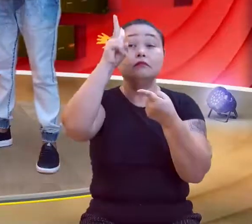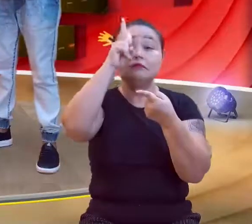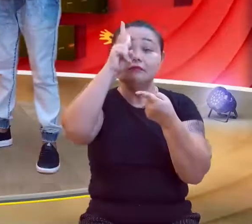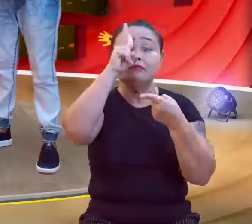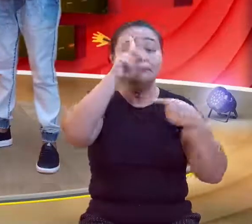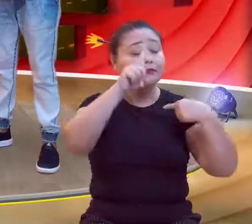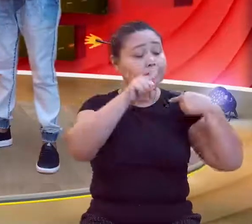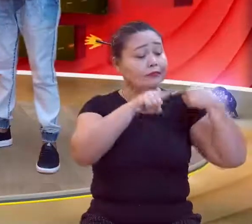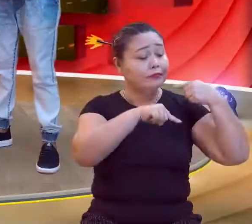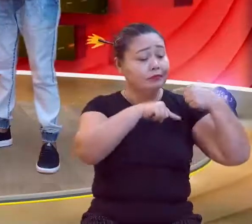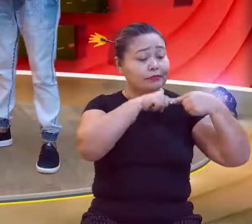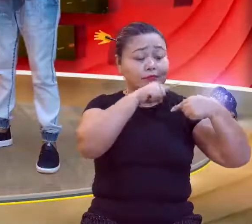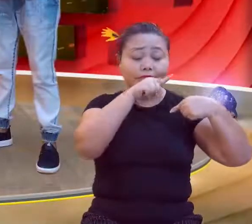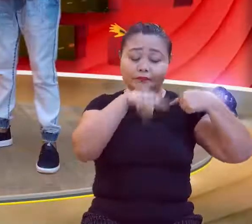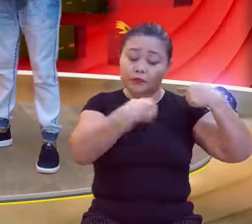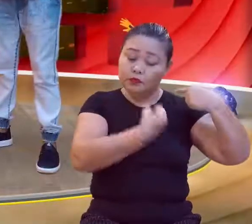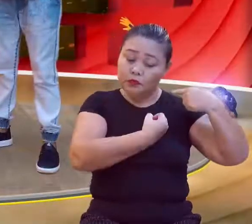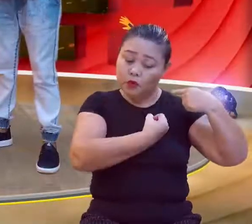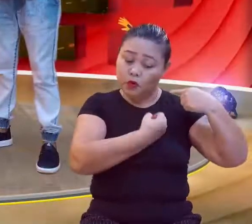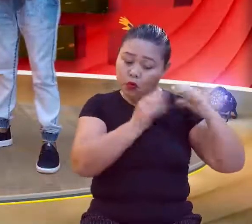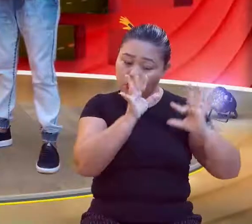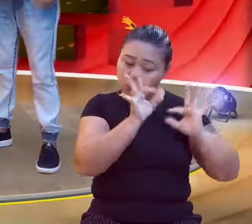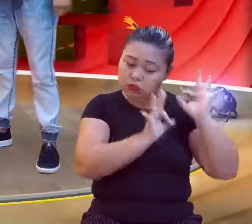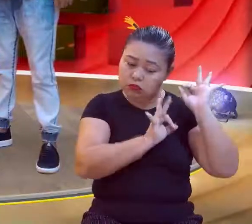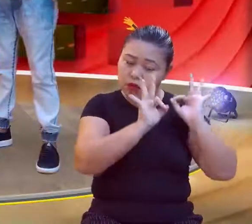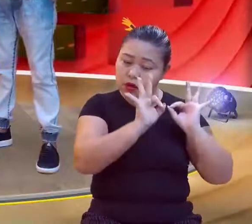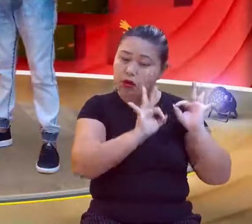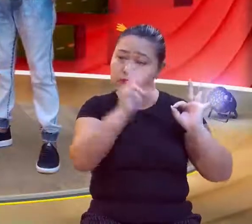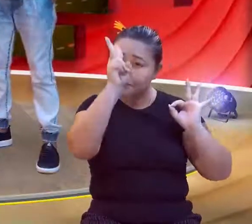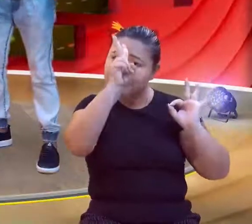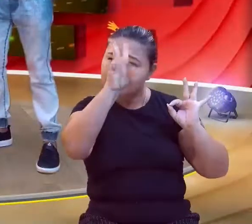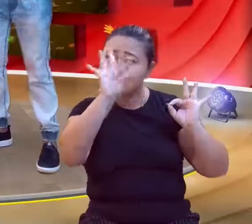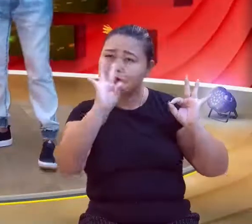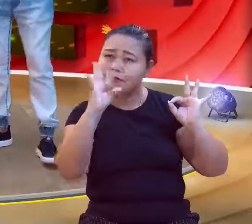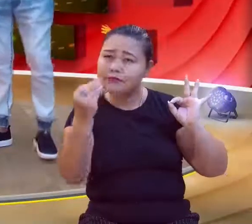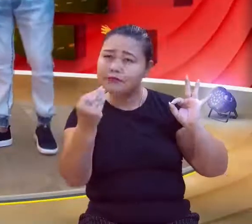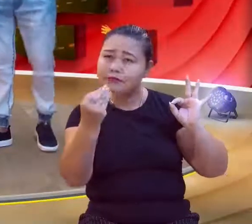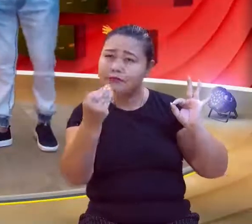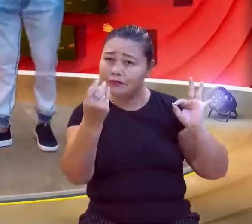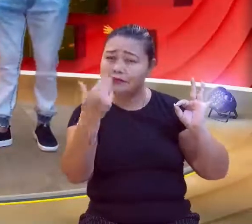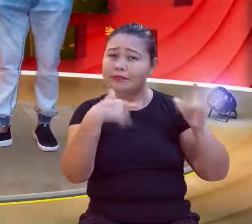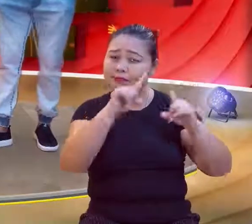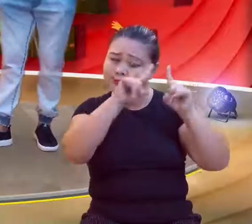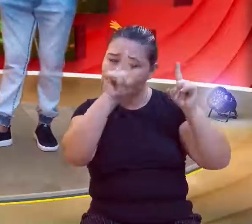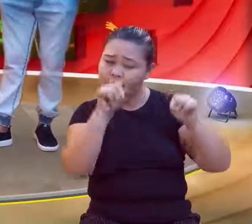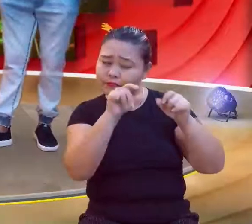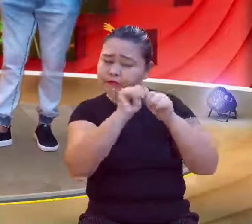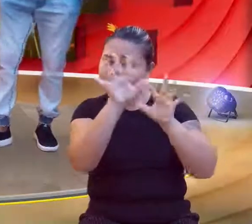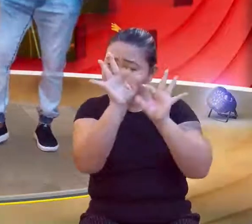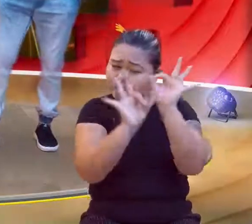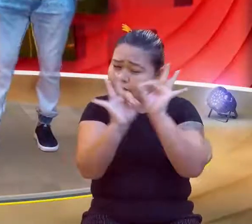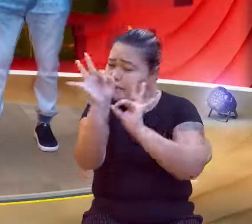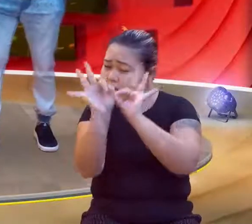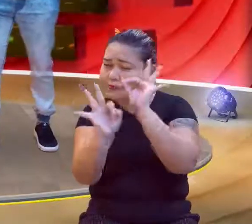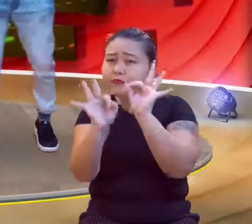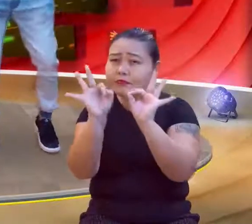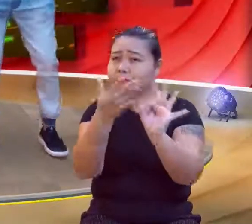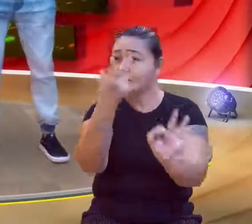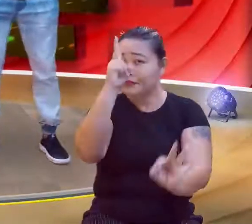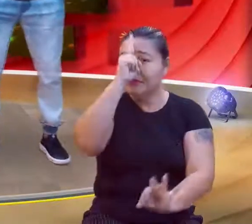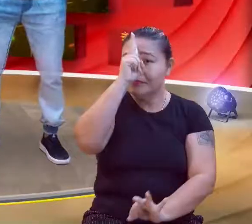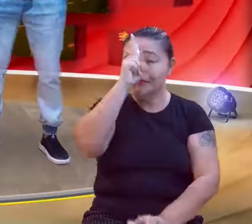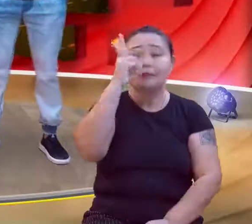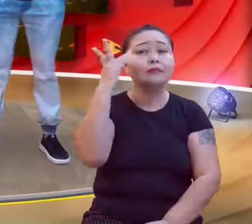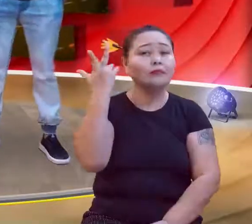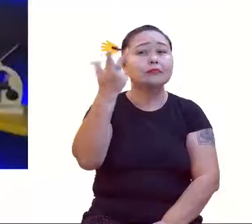organização numérica, a formalgéria... Vamos lembrar para eles? Vamos! Que fica dentro de parênteses, em ordem, né? Isso, isso! lá, então. Vamos dar uma